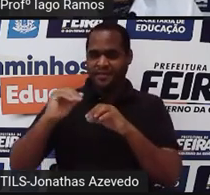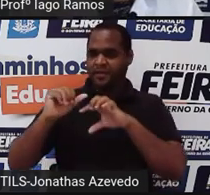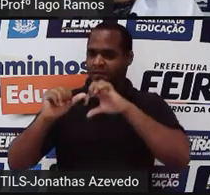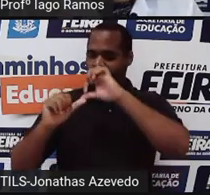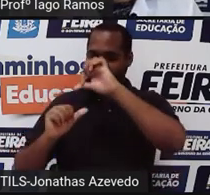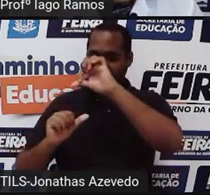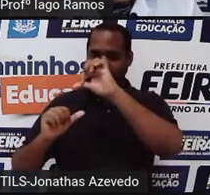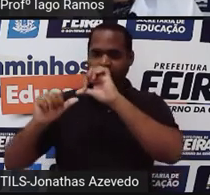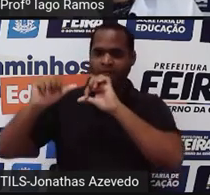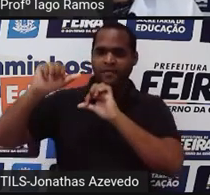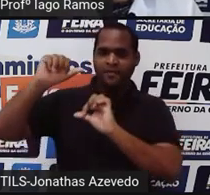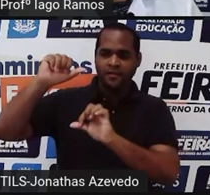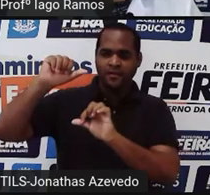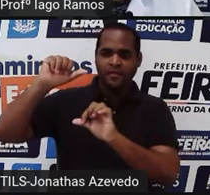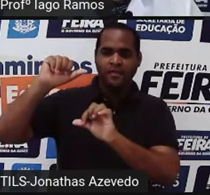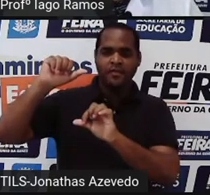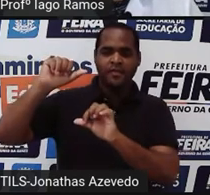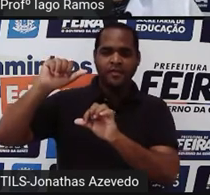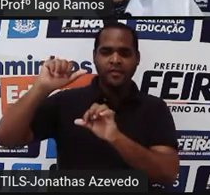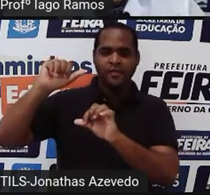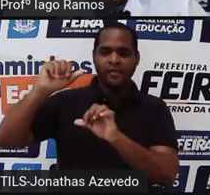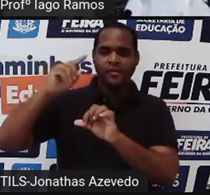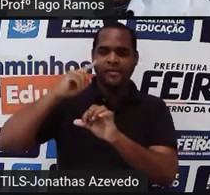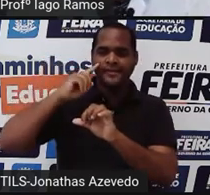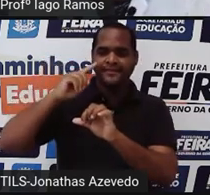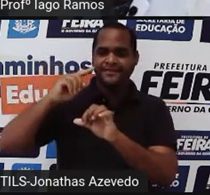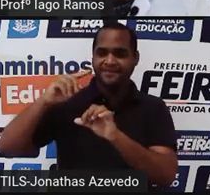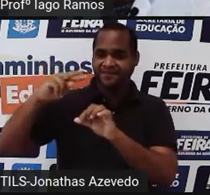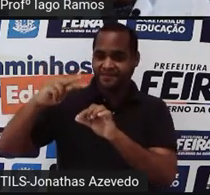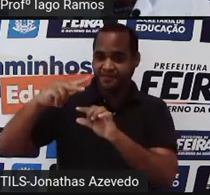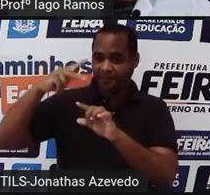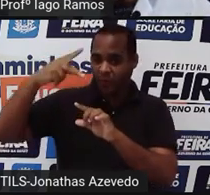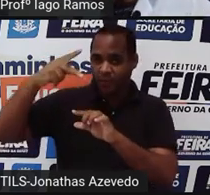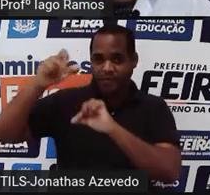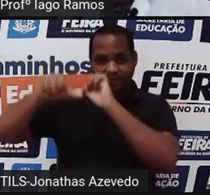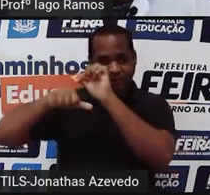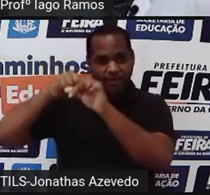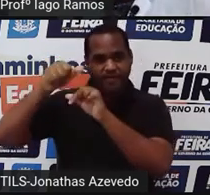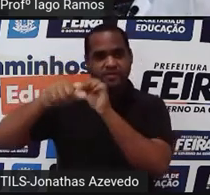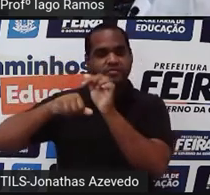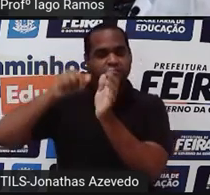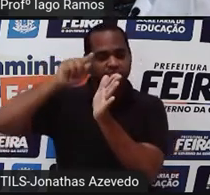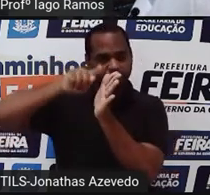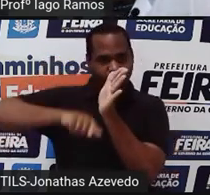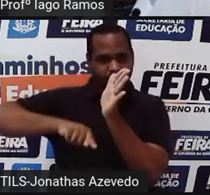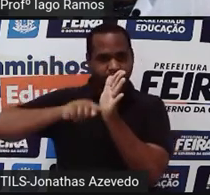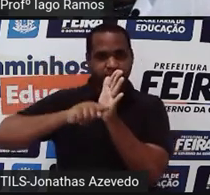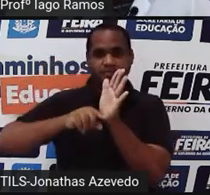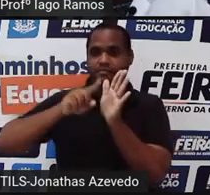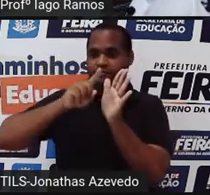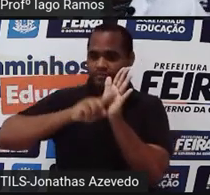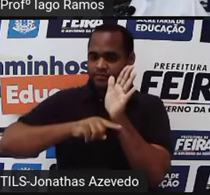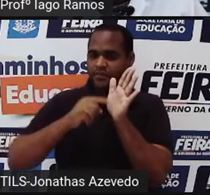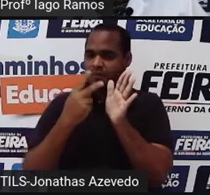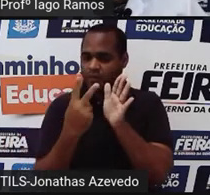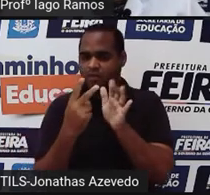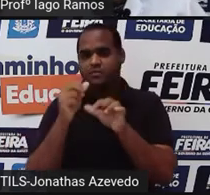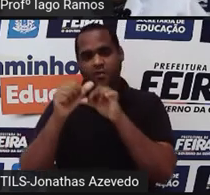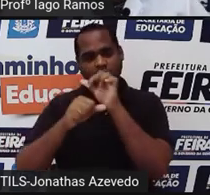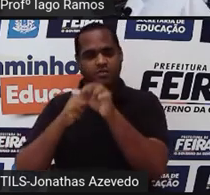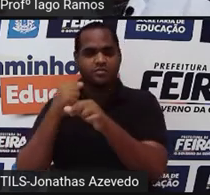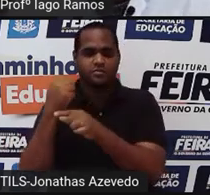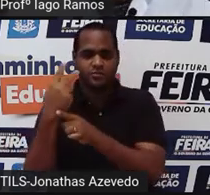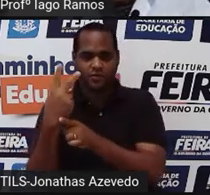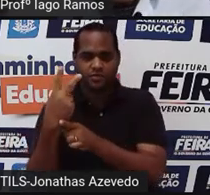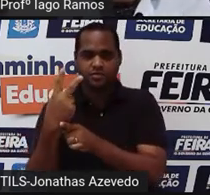Depois pega essa base, eleva ao oposto do expoente negativo. Se tava menos 2, o expoente vira 2.